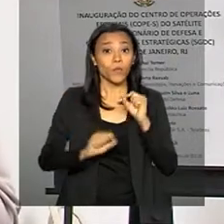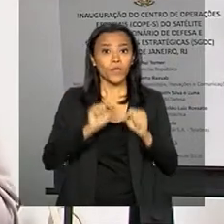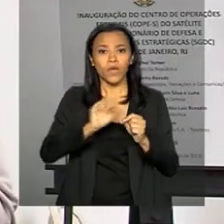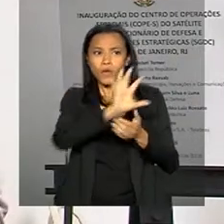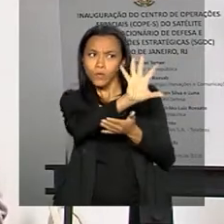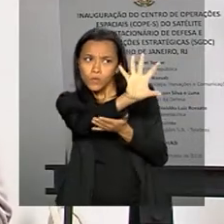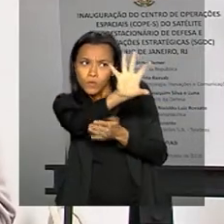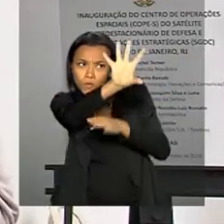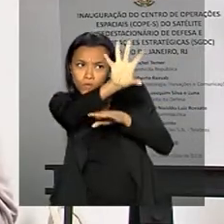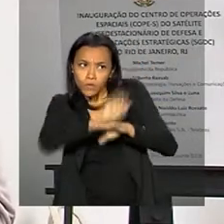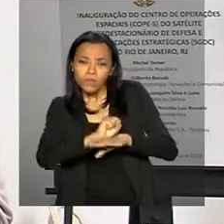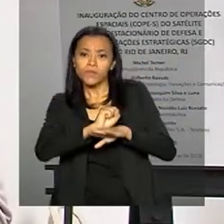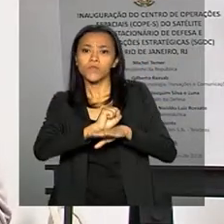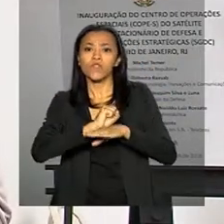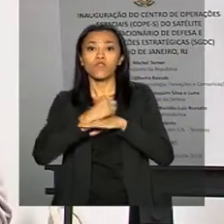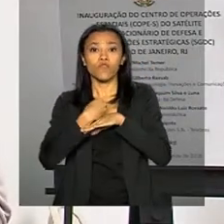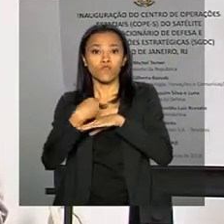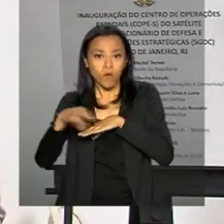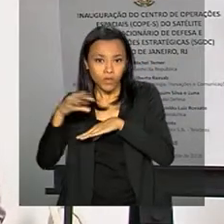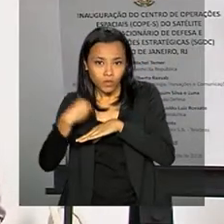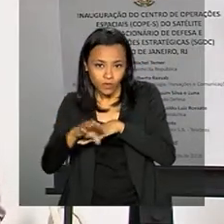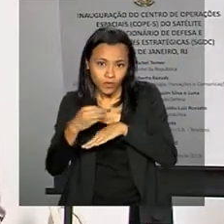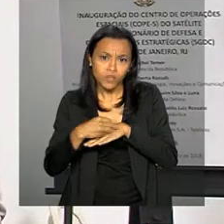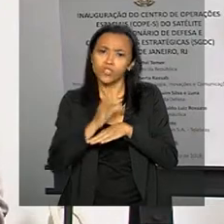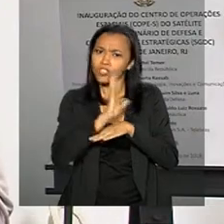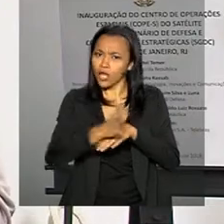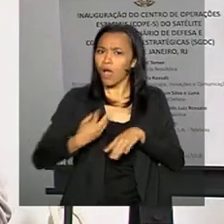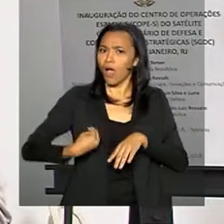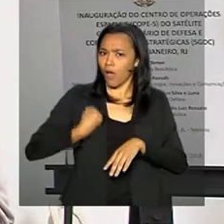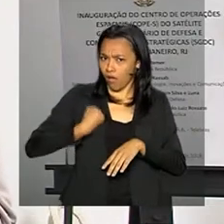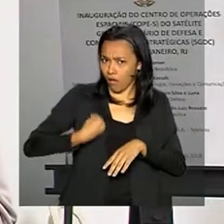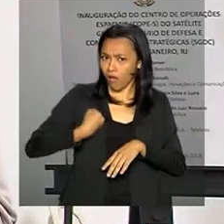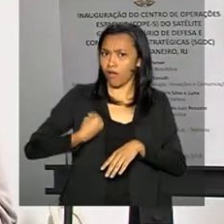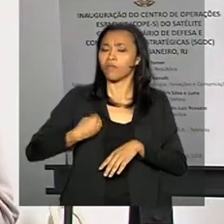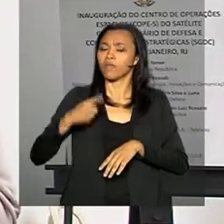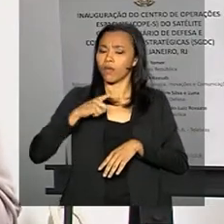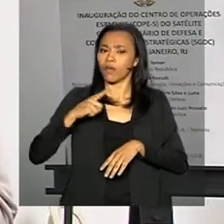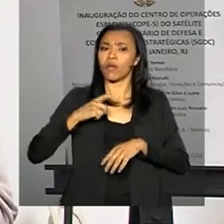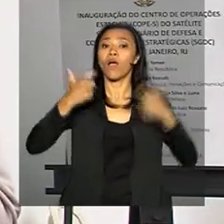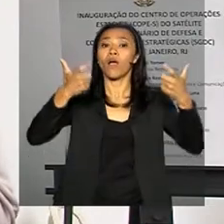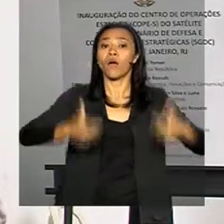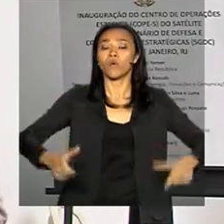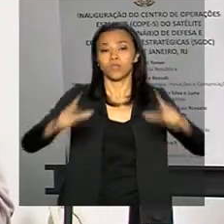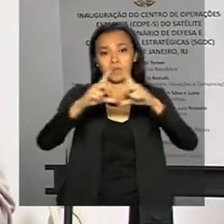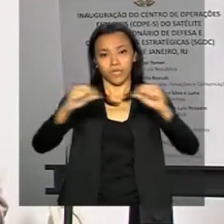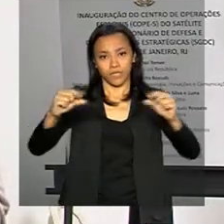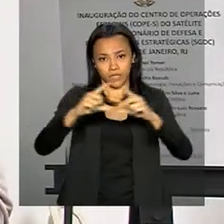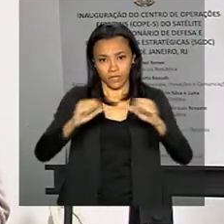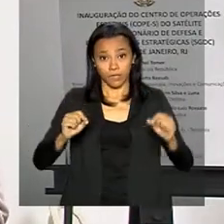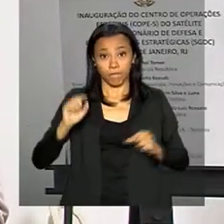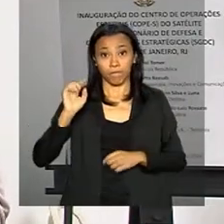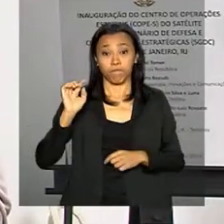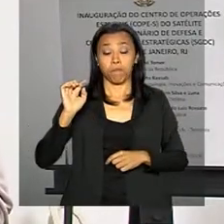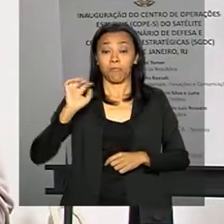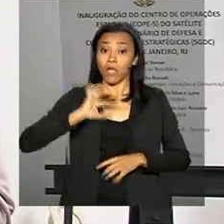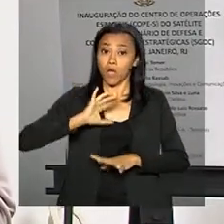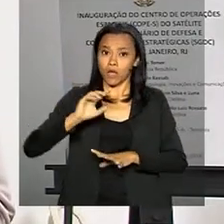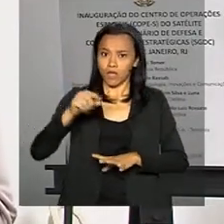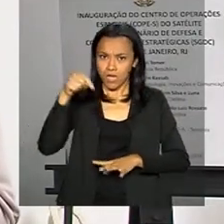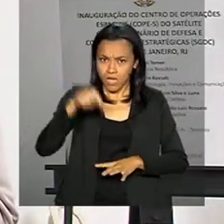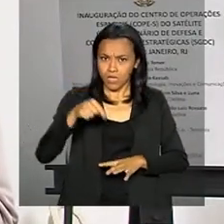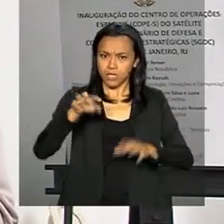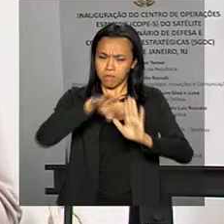de operação do centro que já está funcionando em Brasília. As obras desse projeto